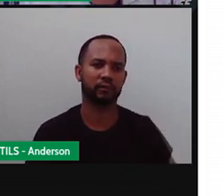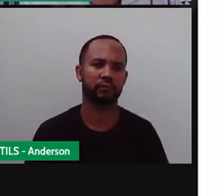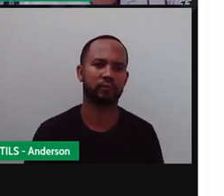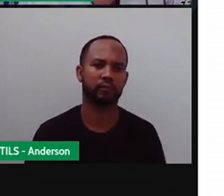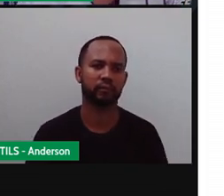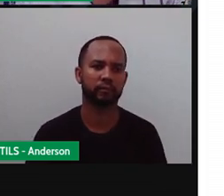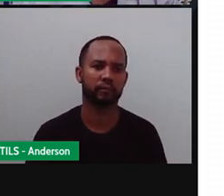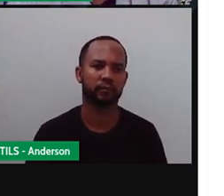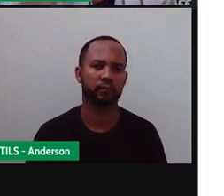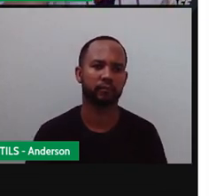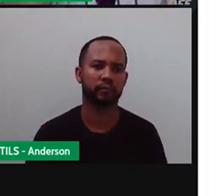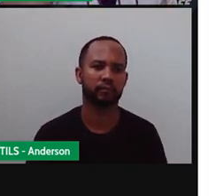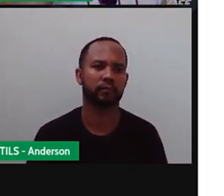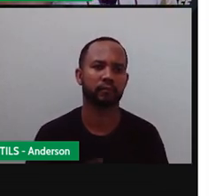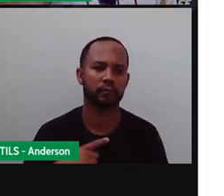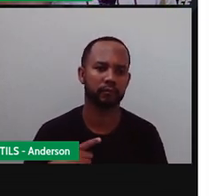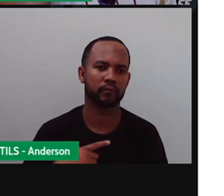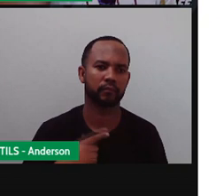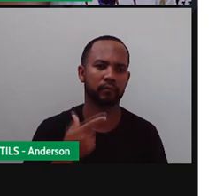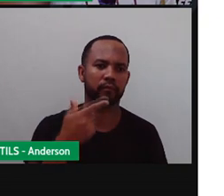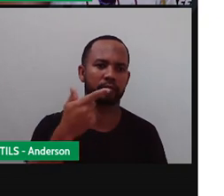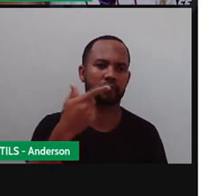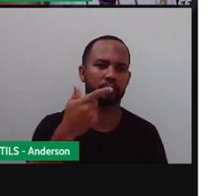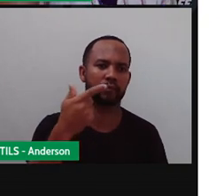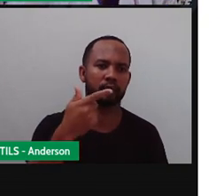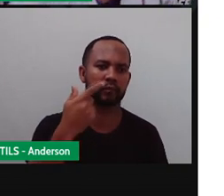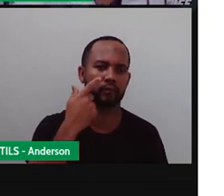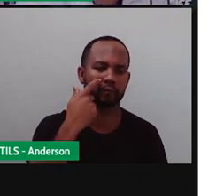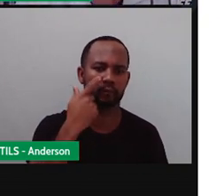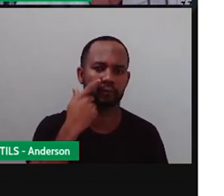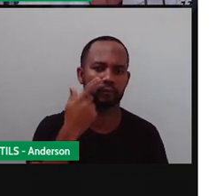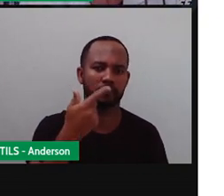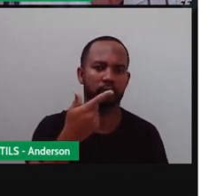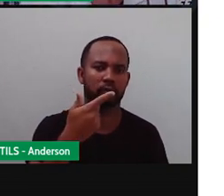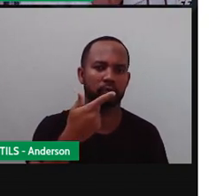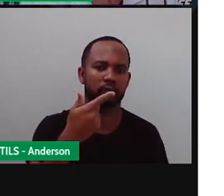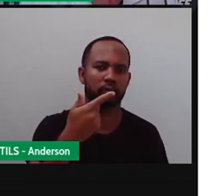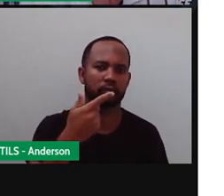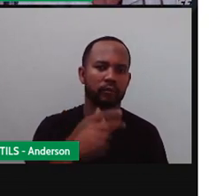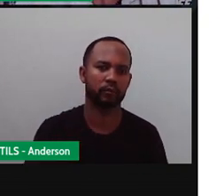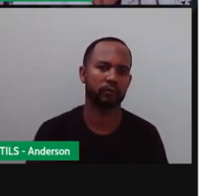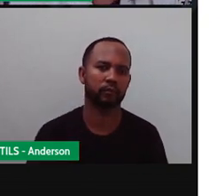tem, Anderson? Tem dois. Porque, ó, vinte e nove. Esse aqui não passa.